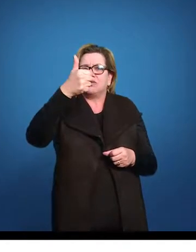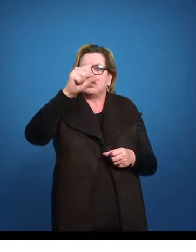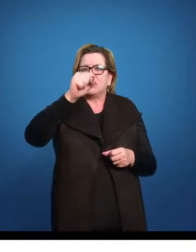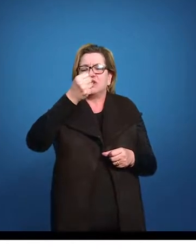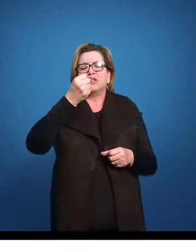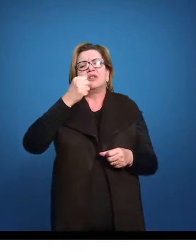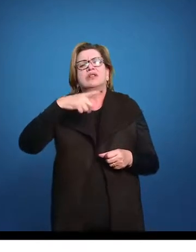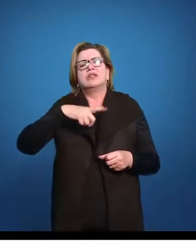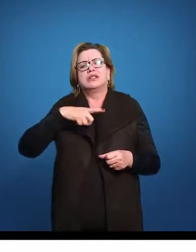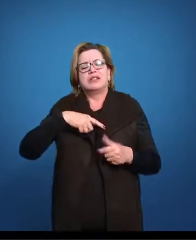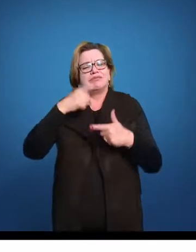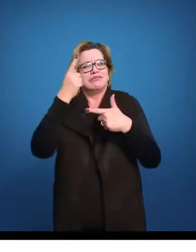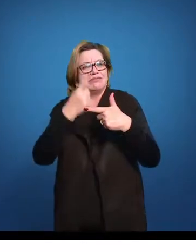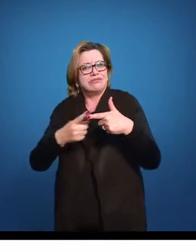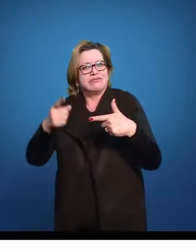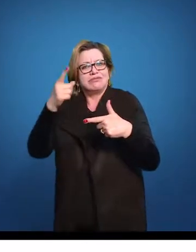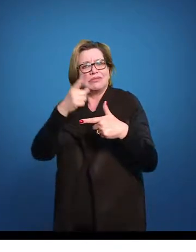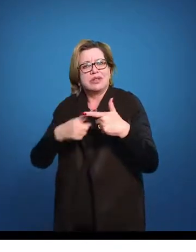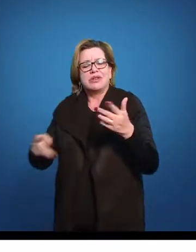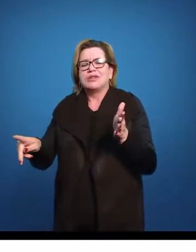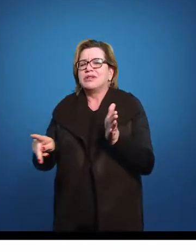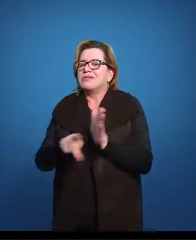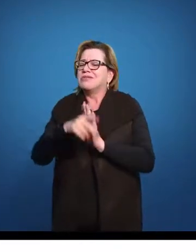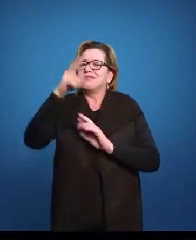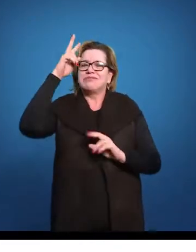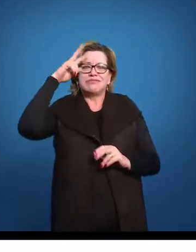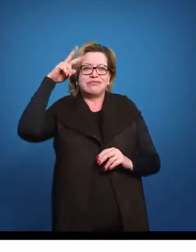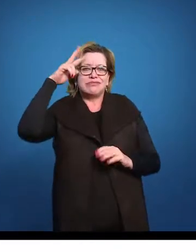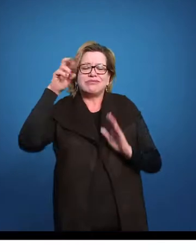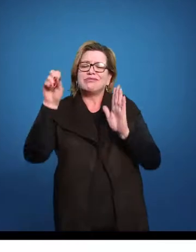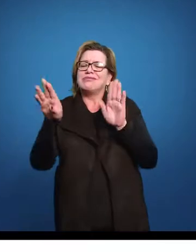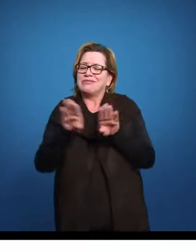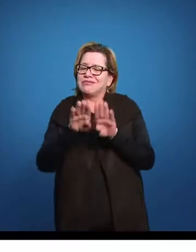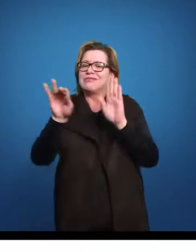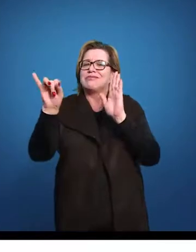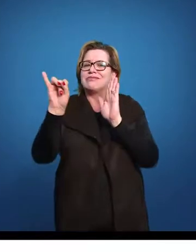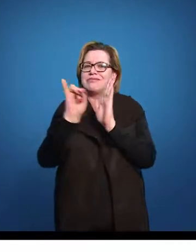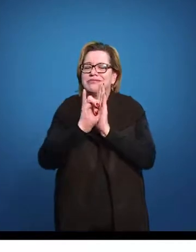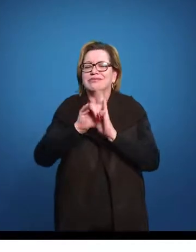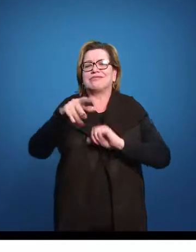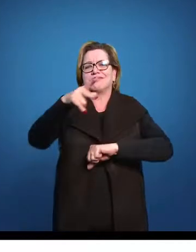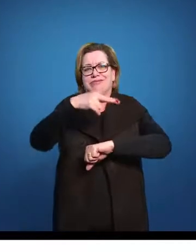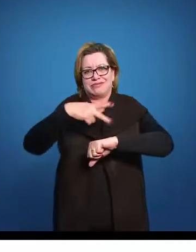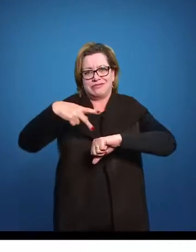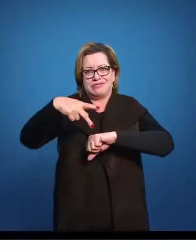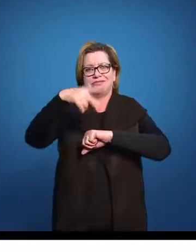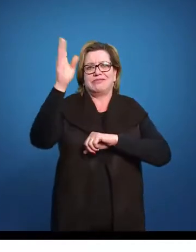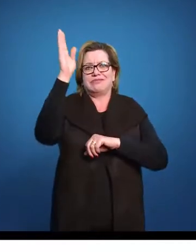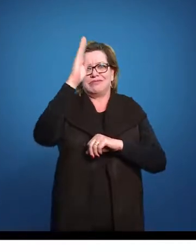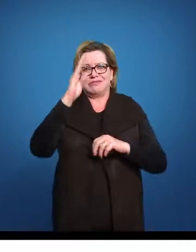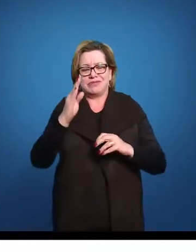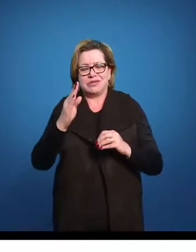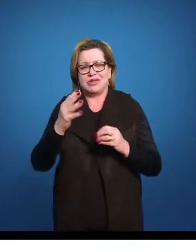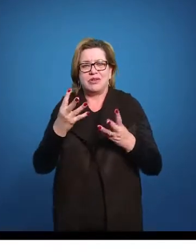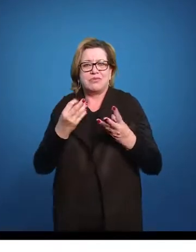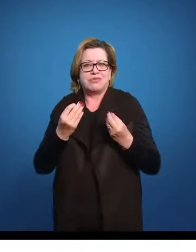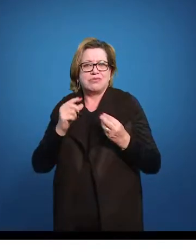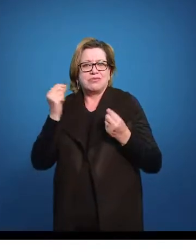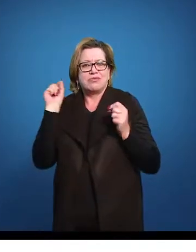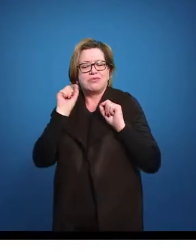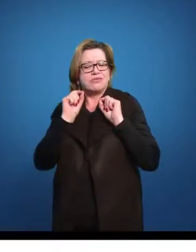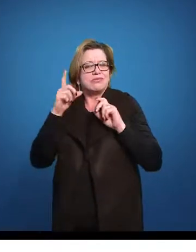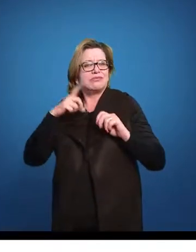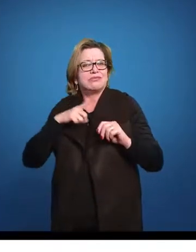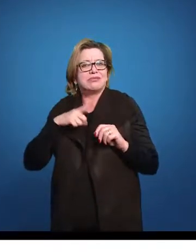probleminhas com a nossa história, com a nossa identidade nacional. Muito do que a gente tem hoje, a gente deve